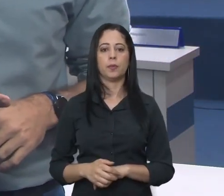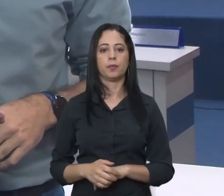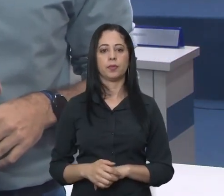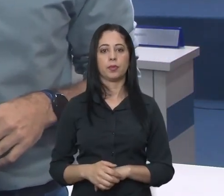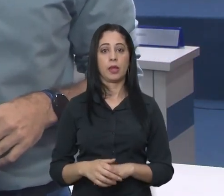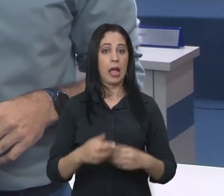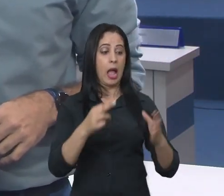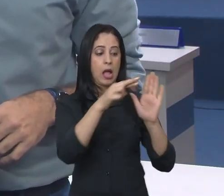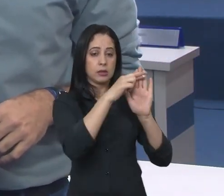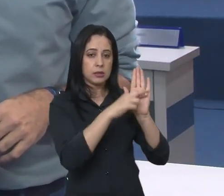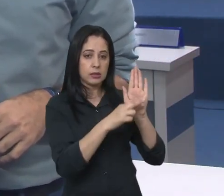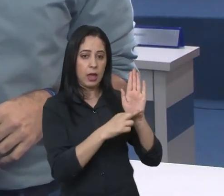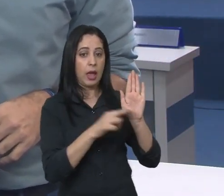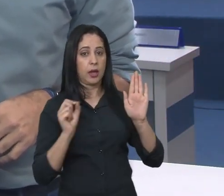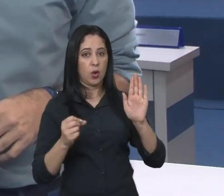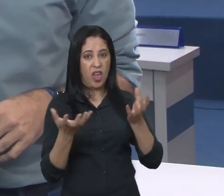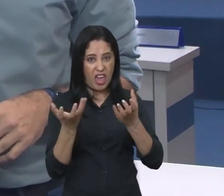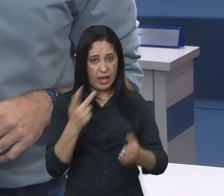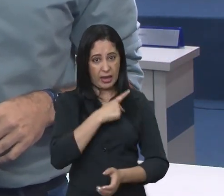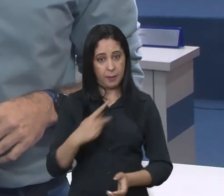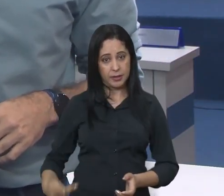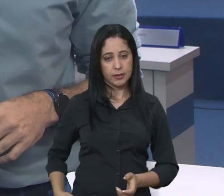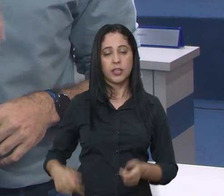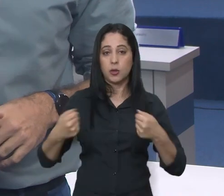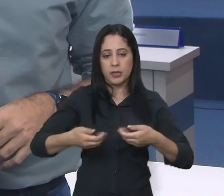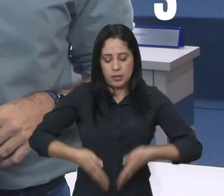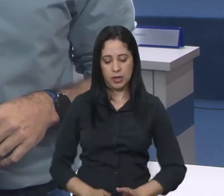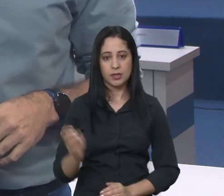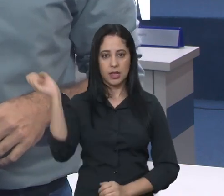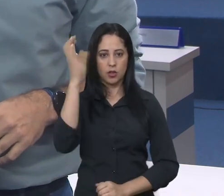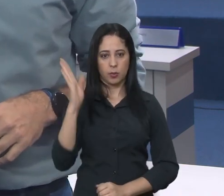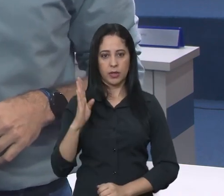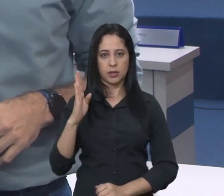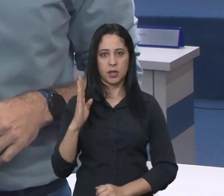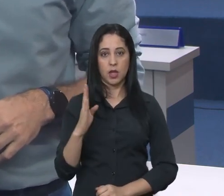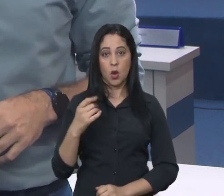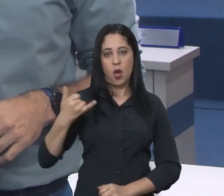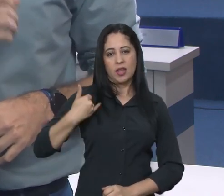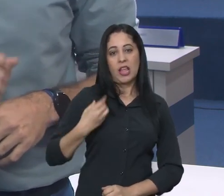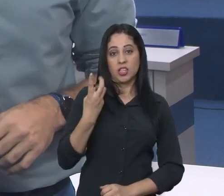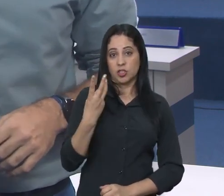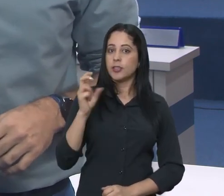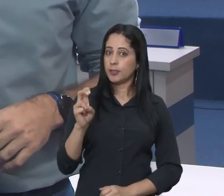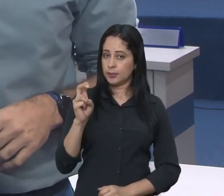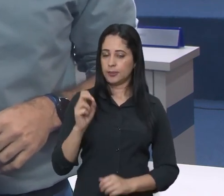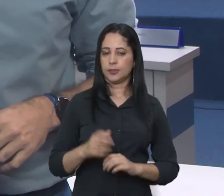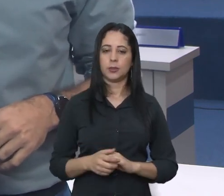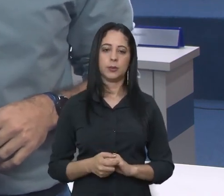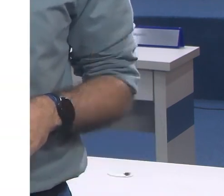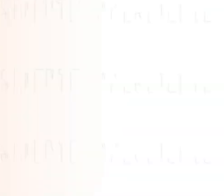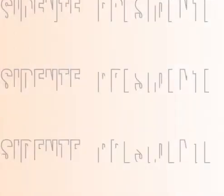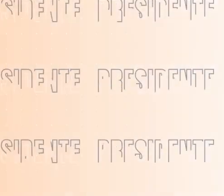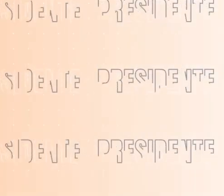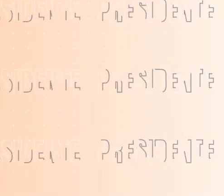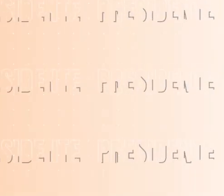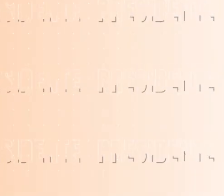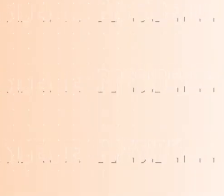válido quem deseja ser presidente precisa ser brasileiro nato e ter no mínimo 35 anos de idade